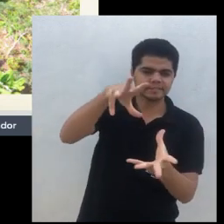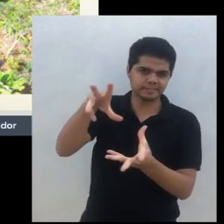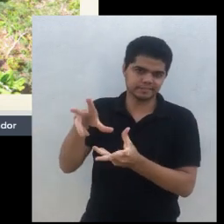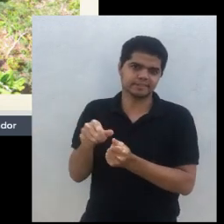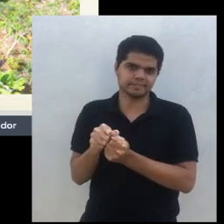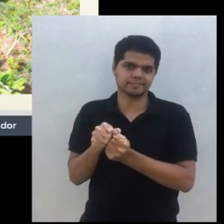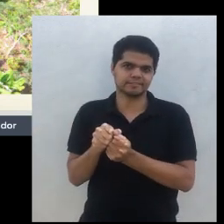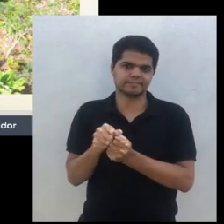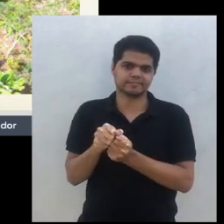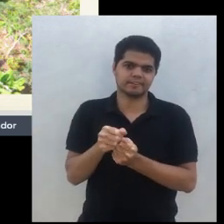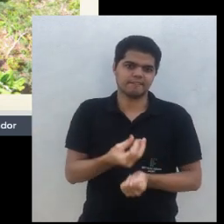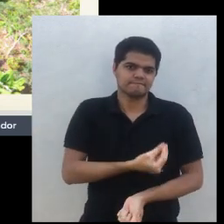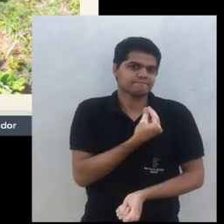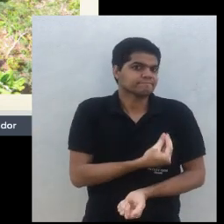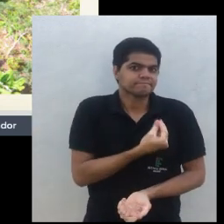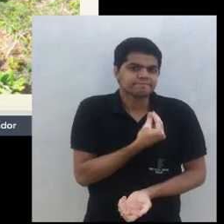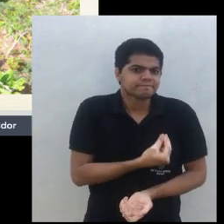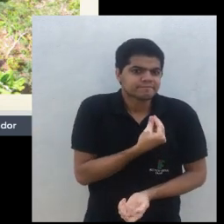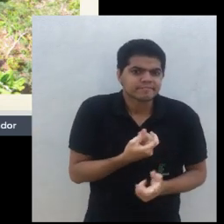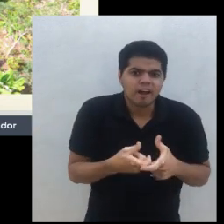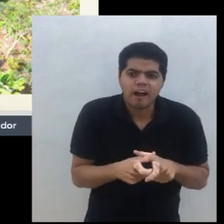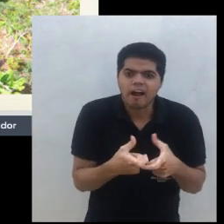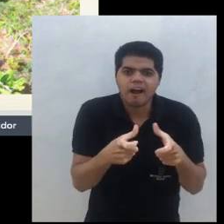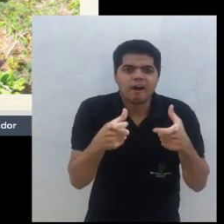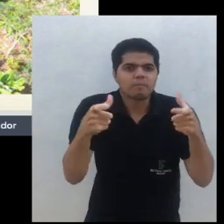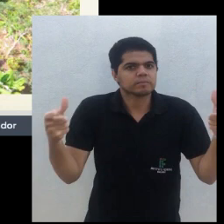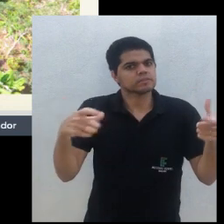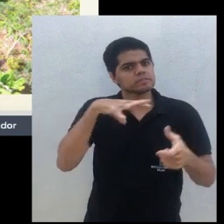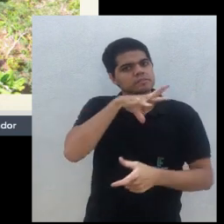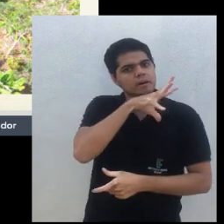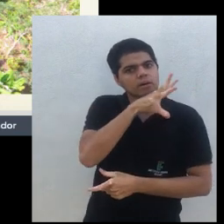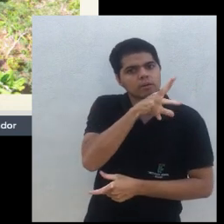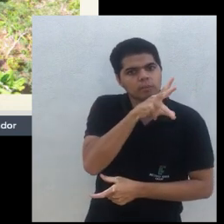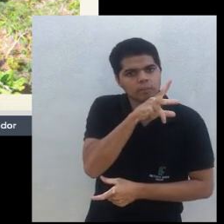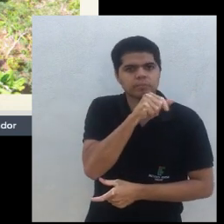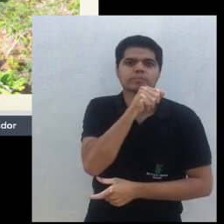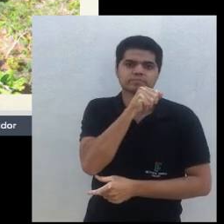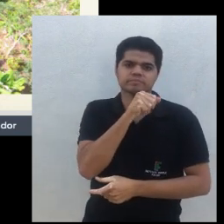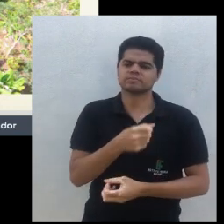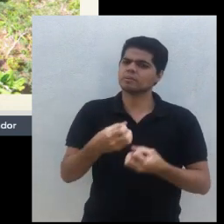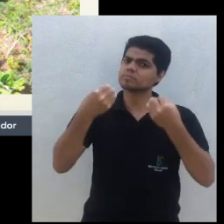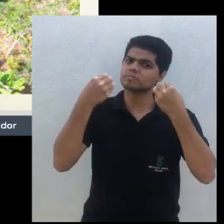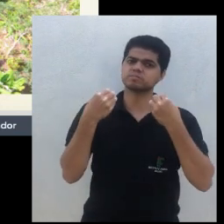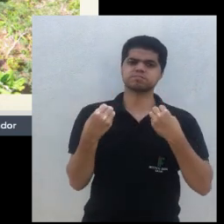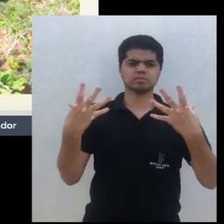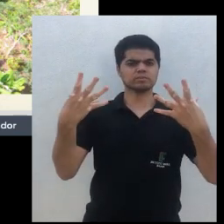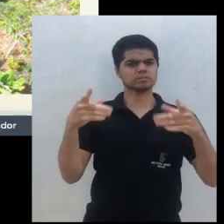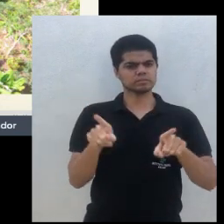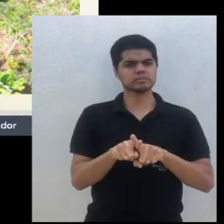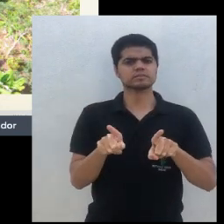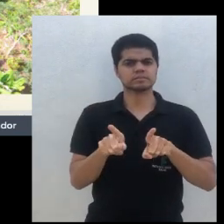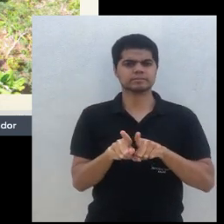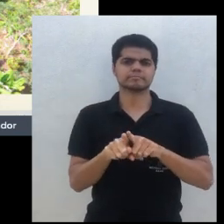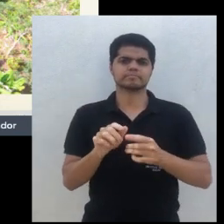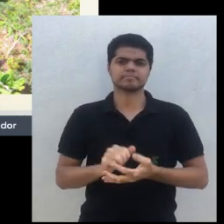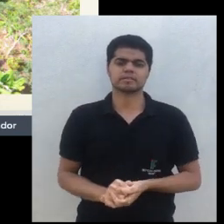vão ver que aumenta a biodiversidade, principalmente da fauna no local, e que isso é muito bom. E também você começa a ver,